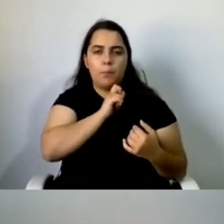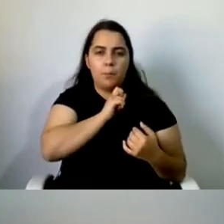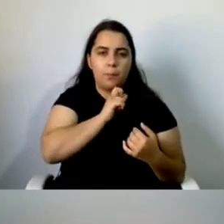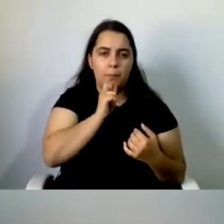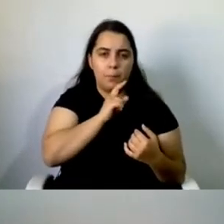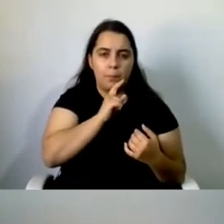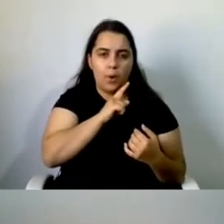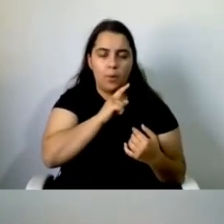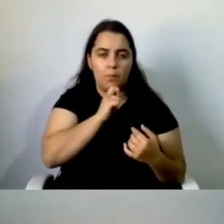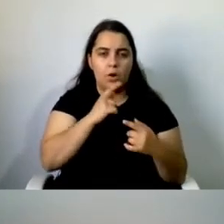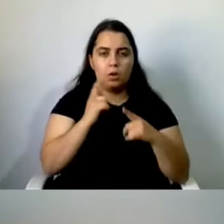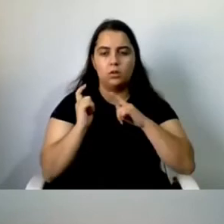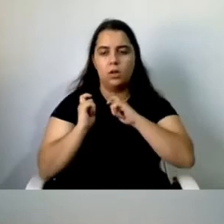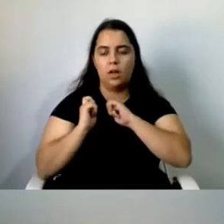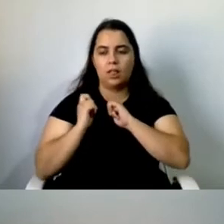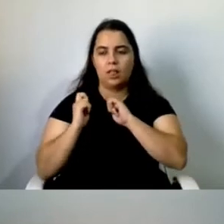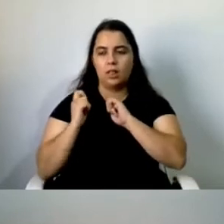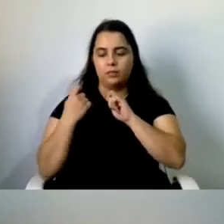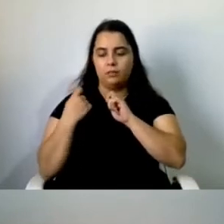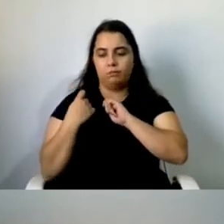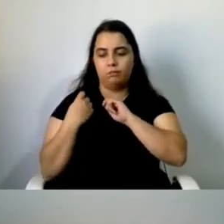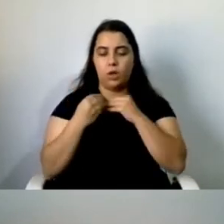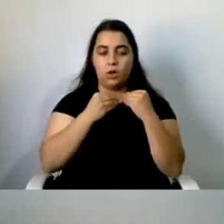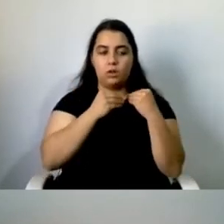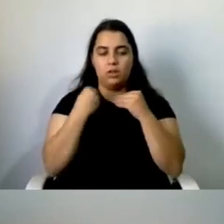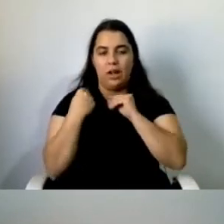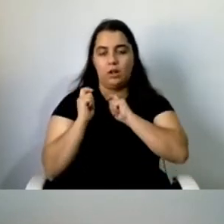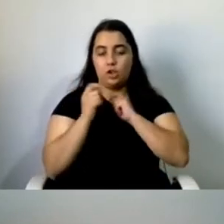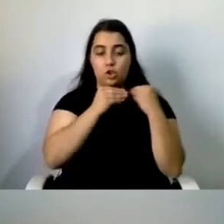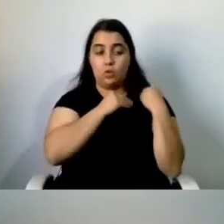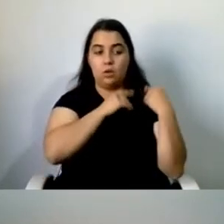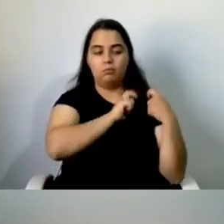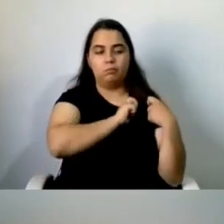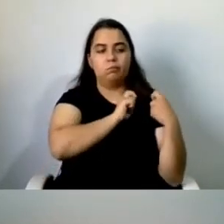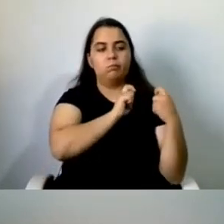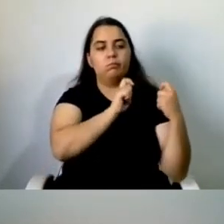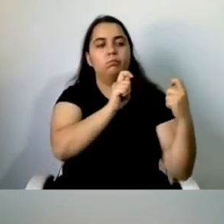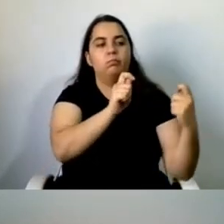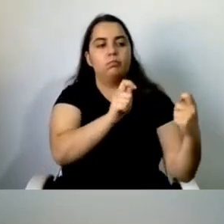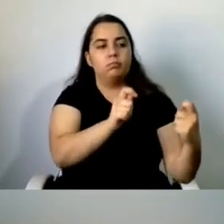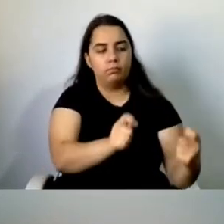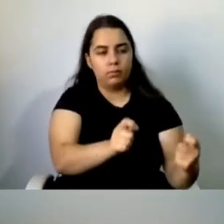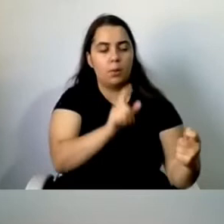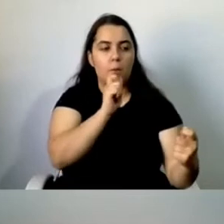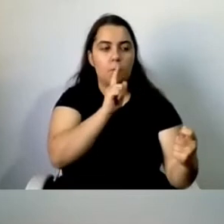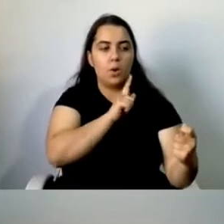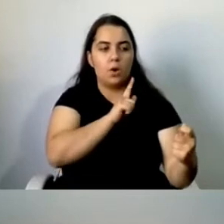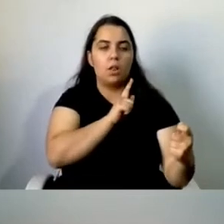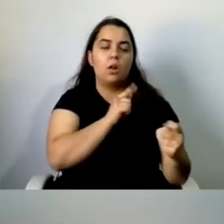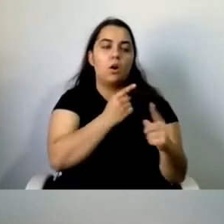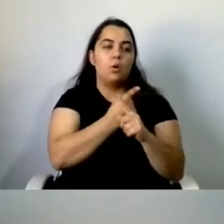-se de si em vez de cuidar do outro, porque alguém estava lá para comentar as suas lacunas. Uma